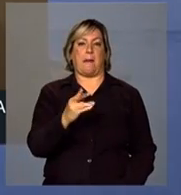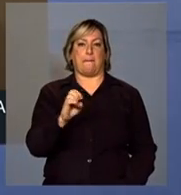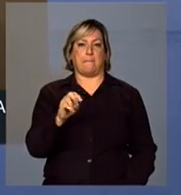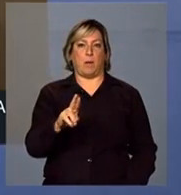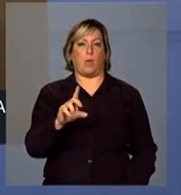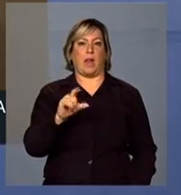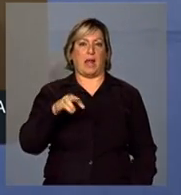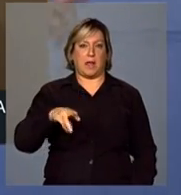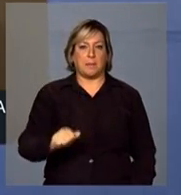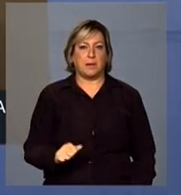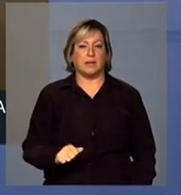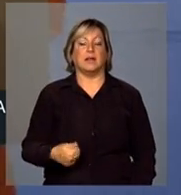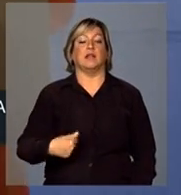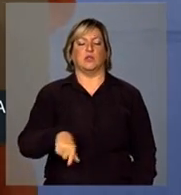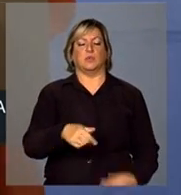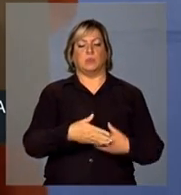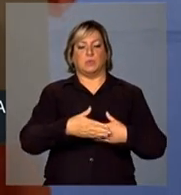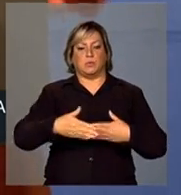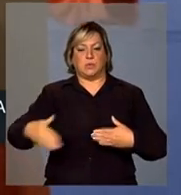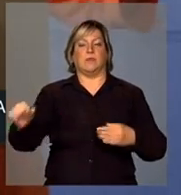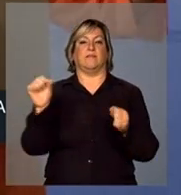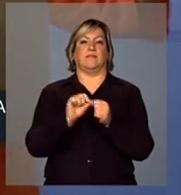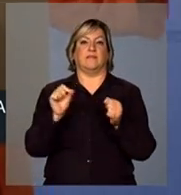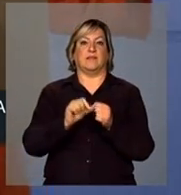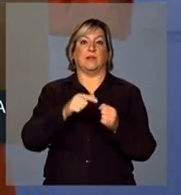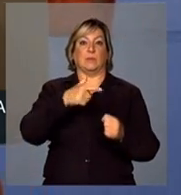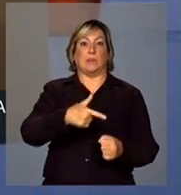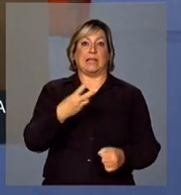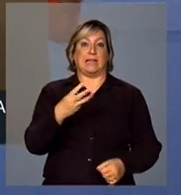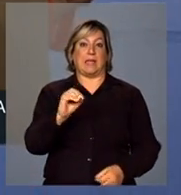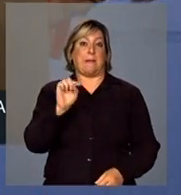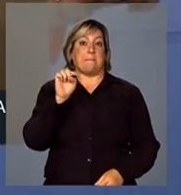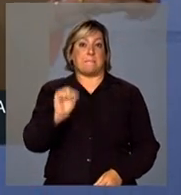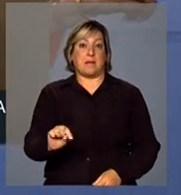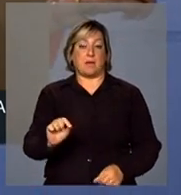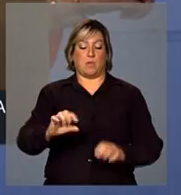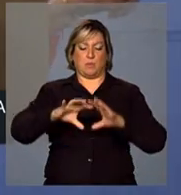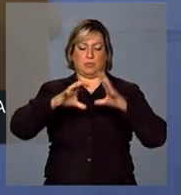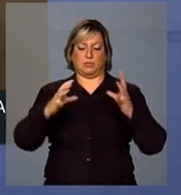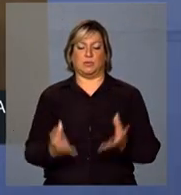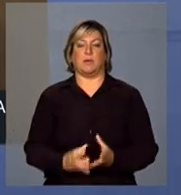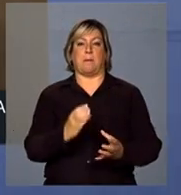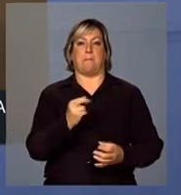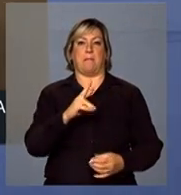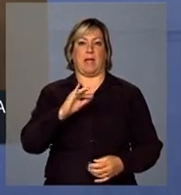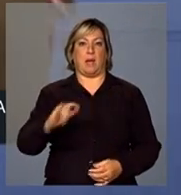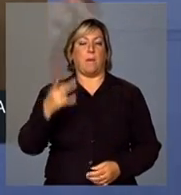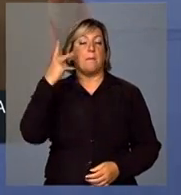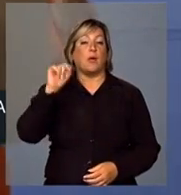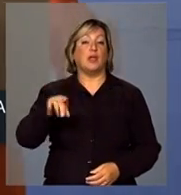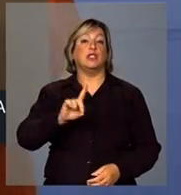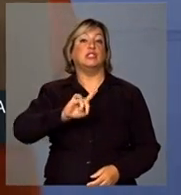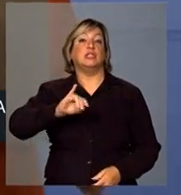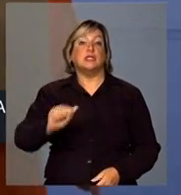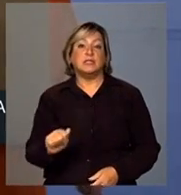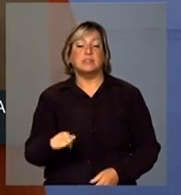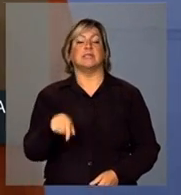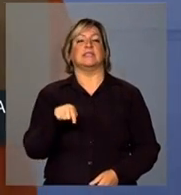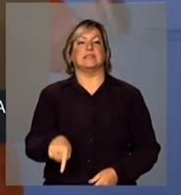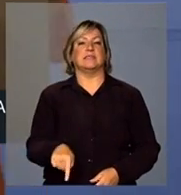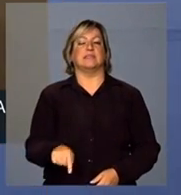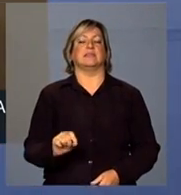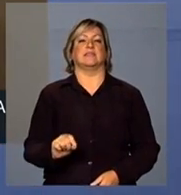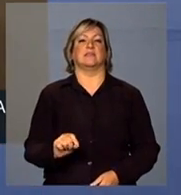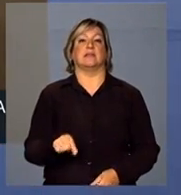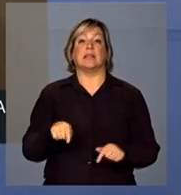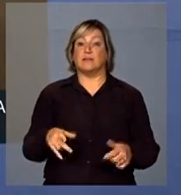vai estar processando seus 230 mil barris por dia e isso vai significar